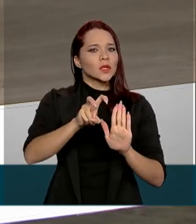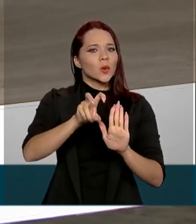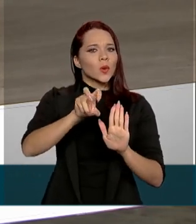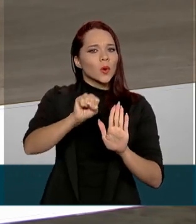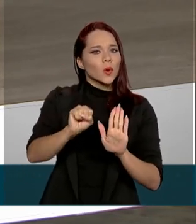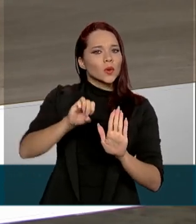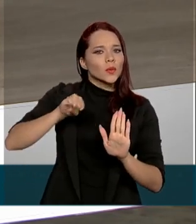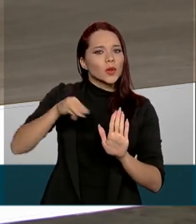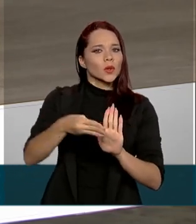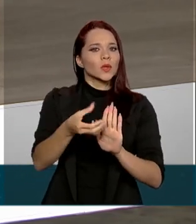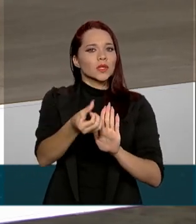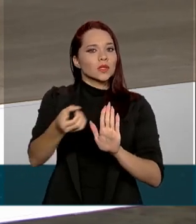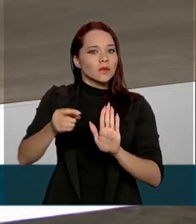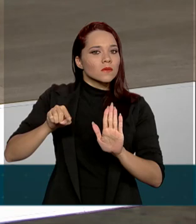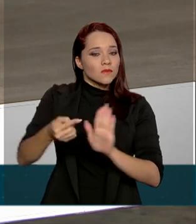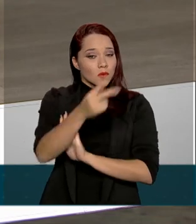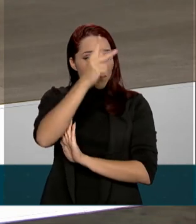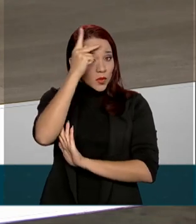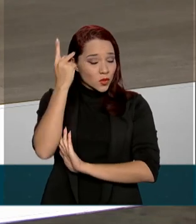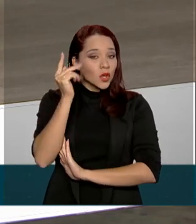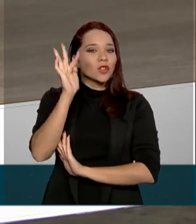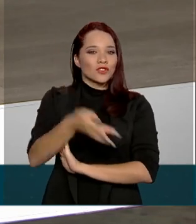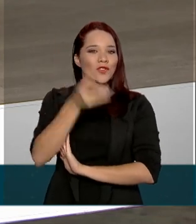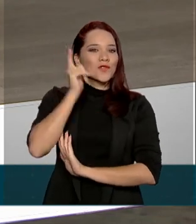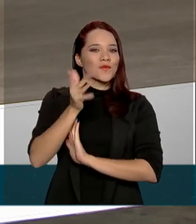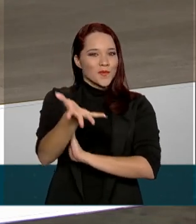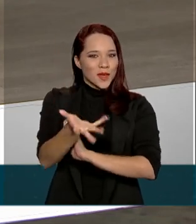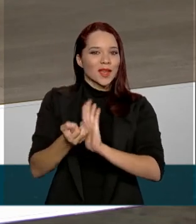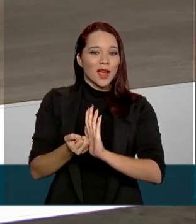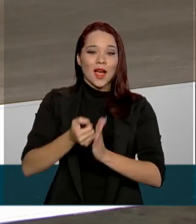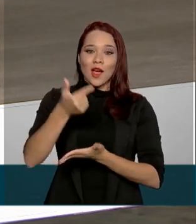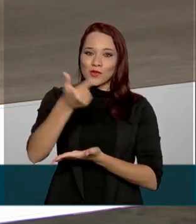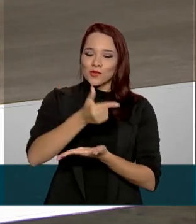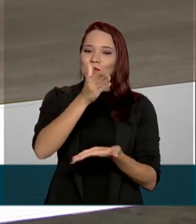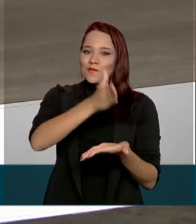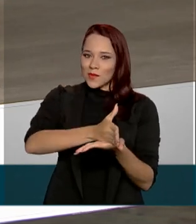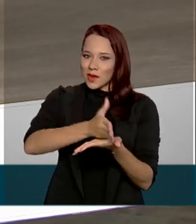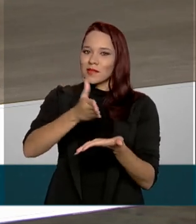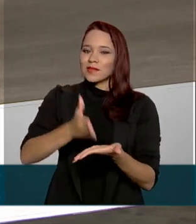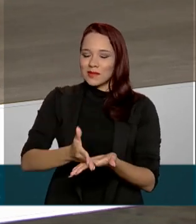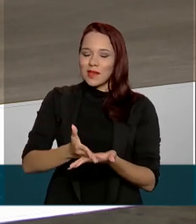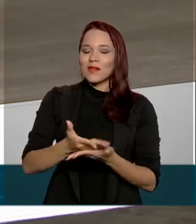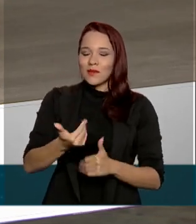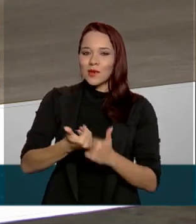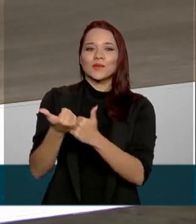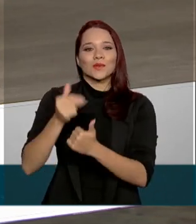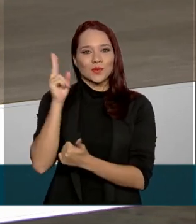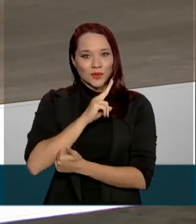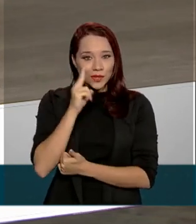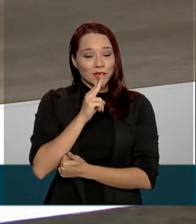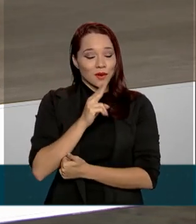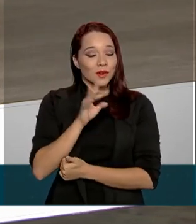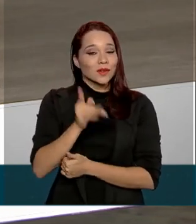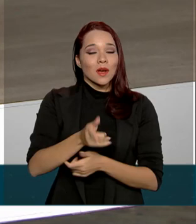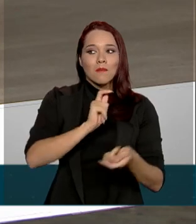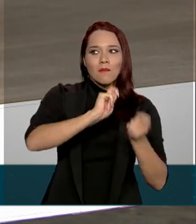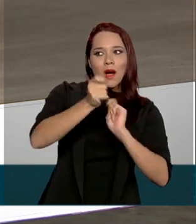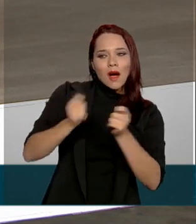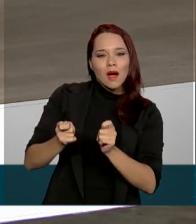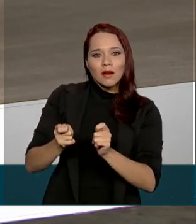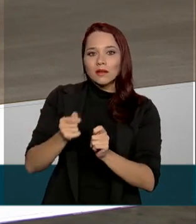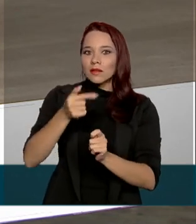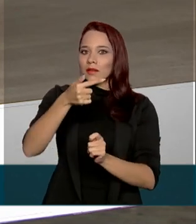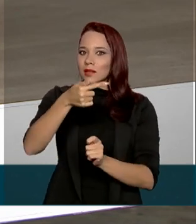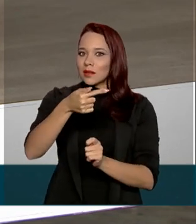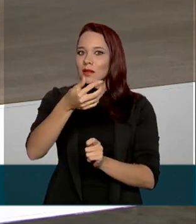e 600 mil beneficiários já receberam as duas parcelas do auxílio emergencial. E foram pagos um total de